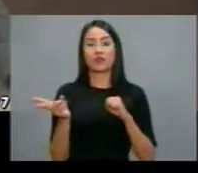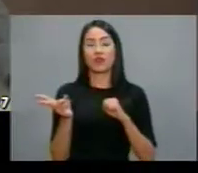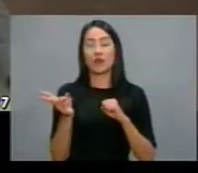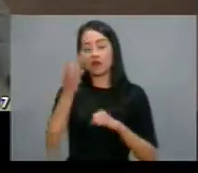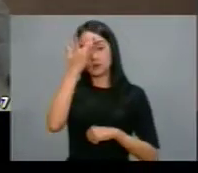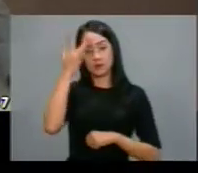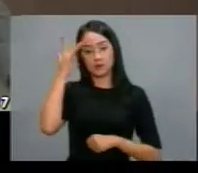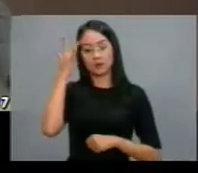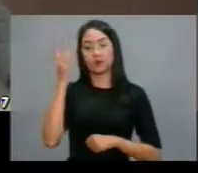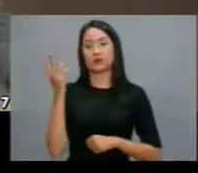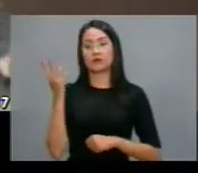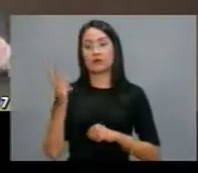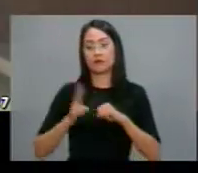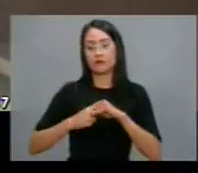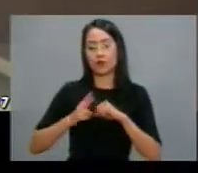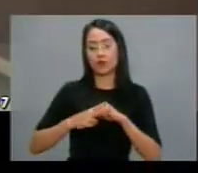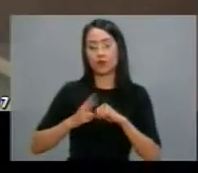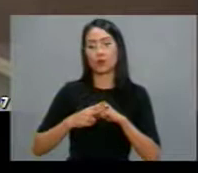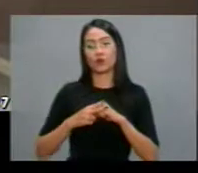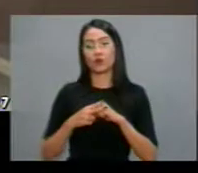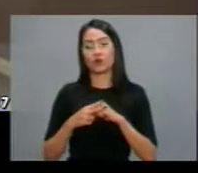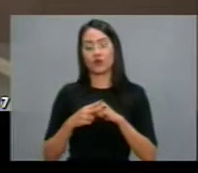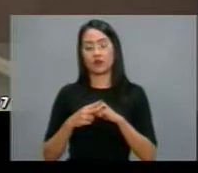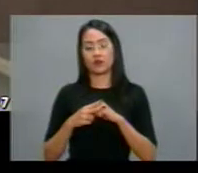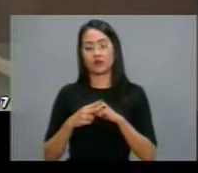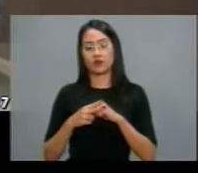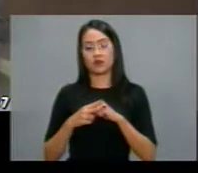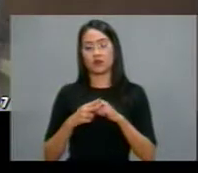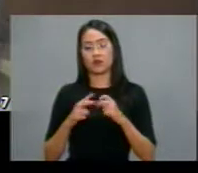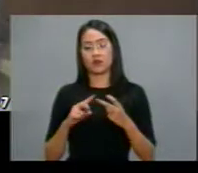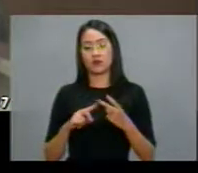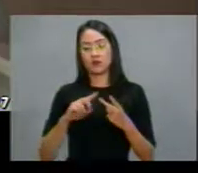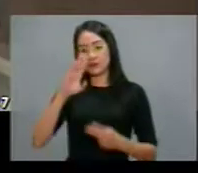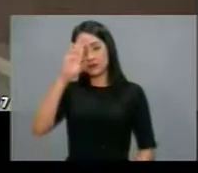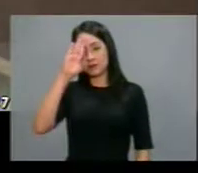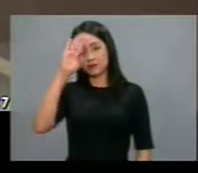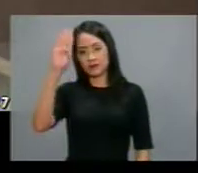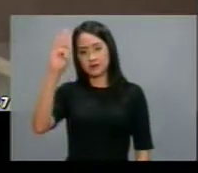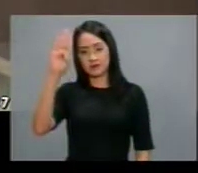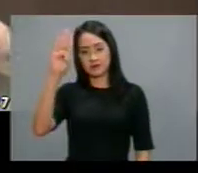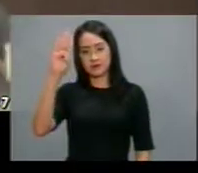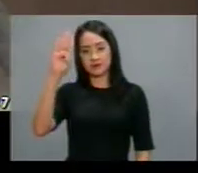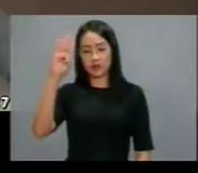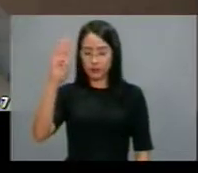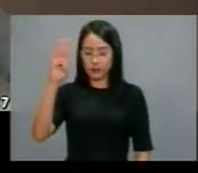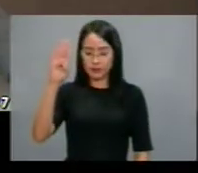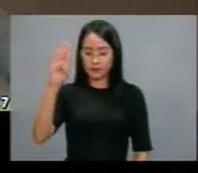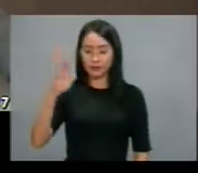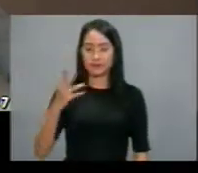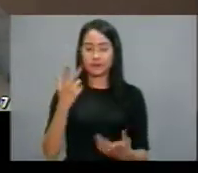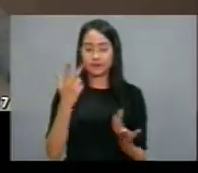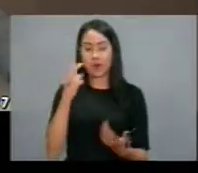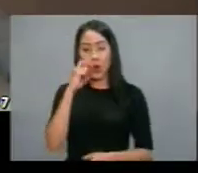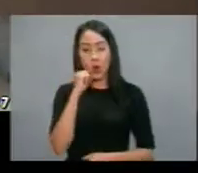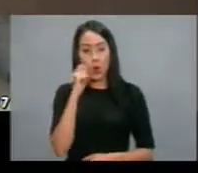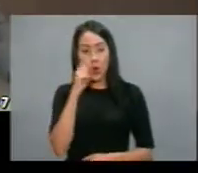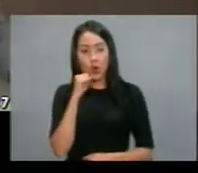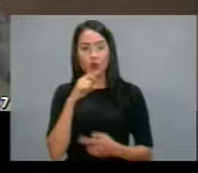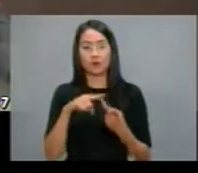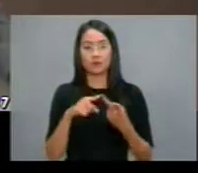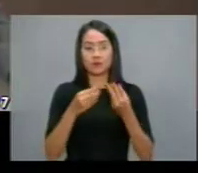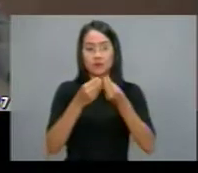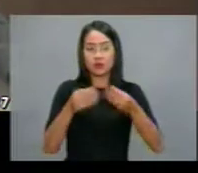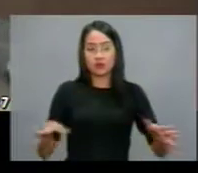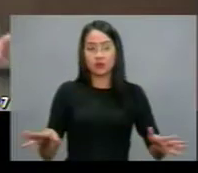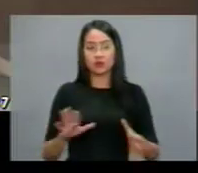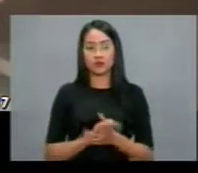nas contas da viúva, o seu principal parceiro. Ele privatiza os lucros e socializa os prejuízos.